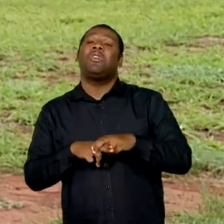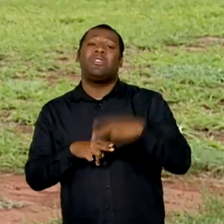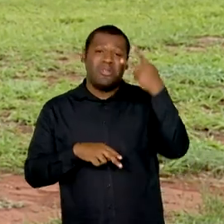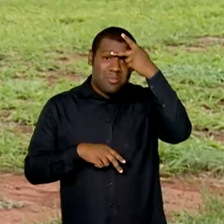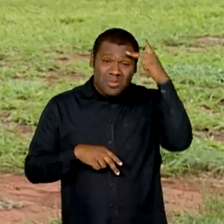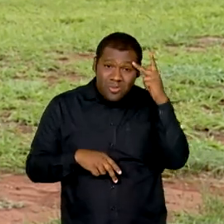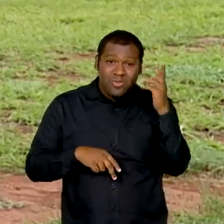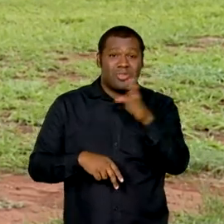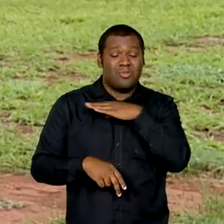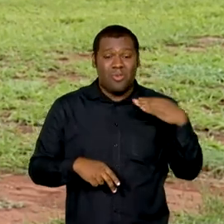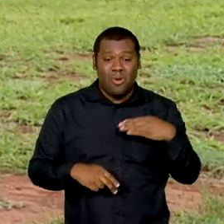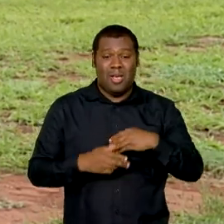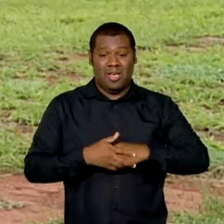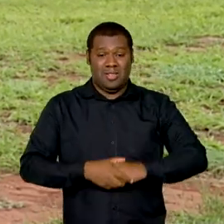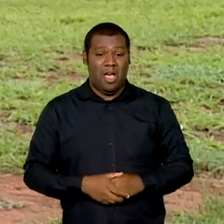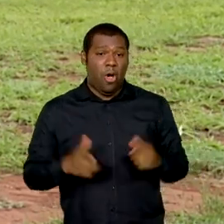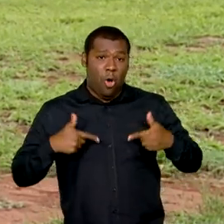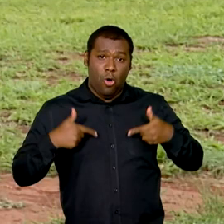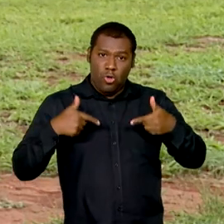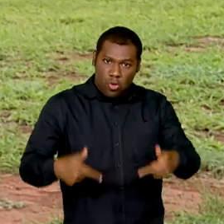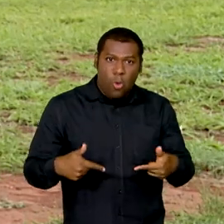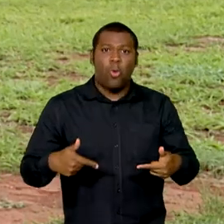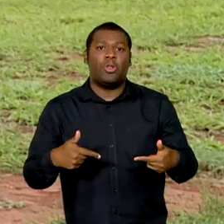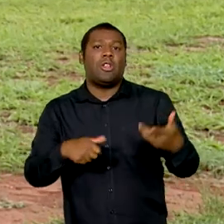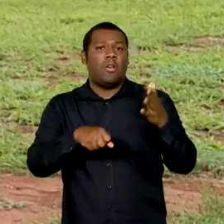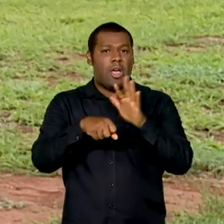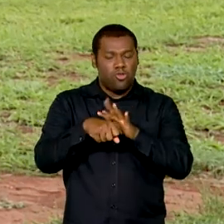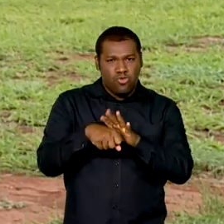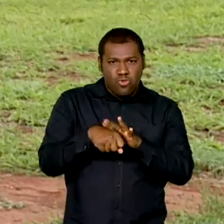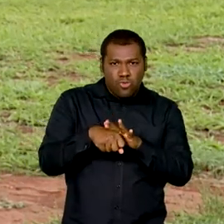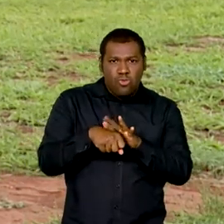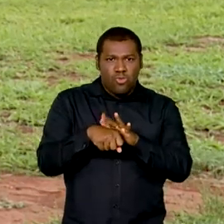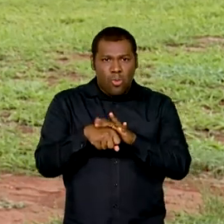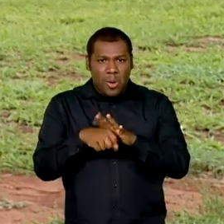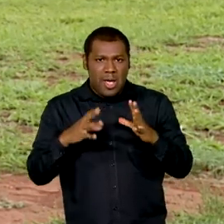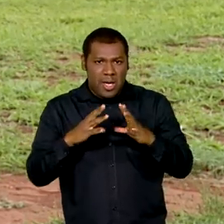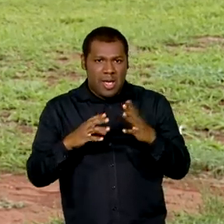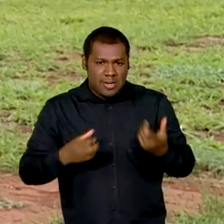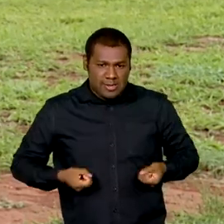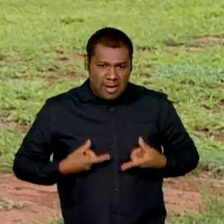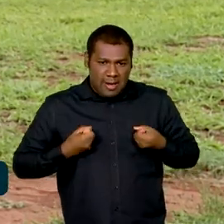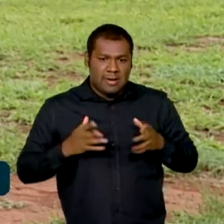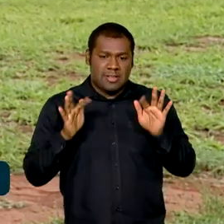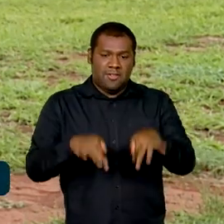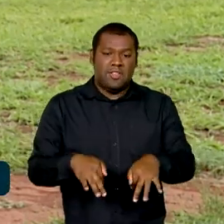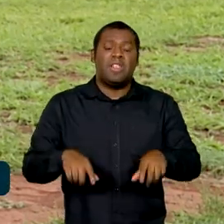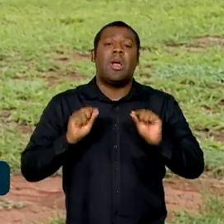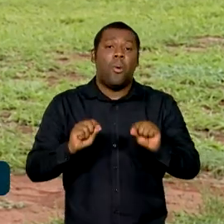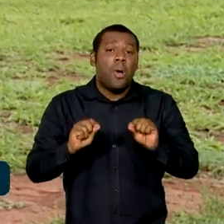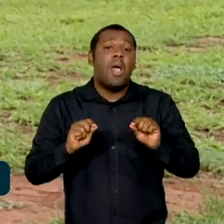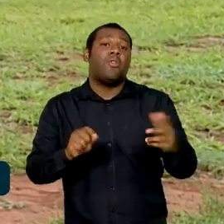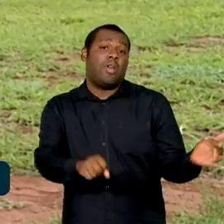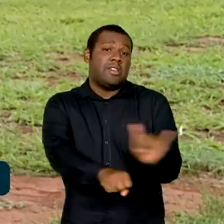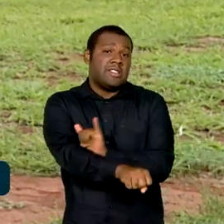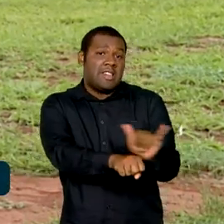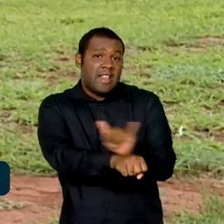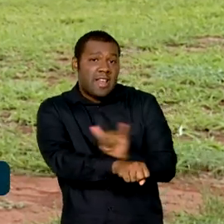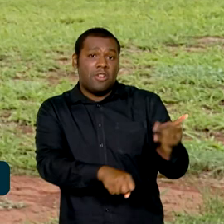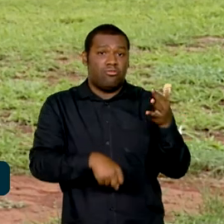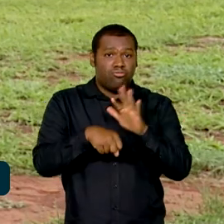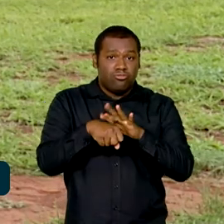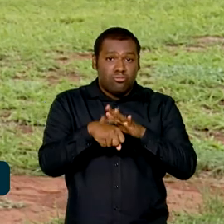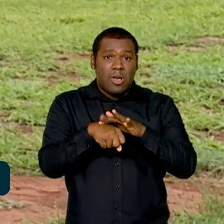desafios no combate à doença são a prevenção e a detecção precoce. O Brasil já conta com a Política